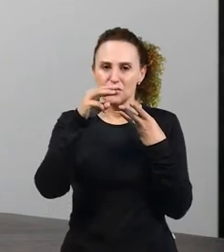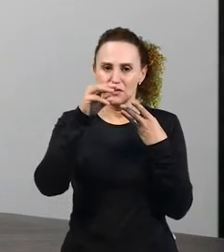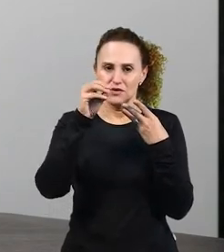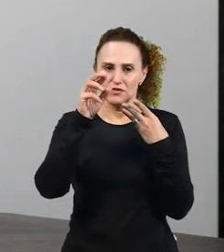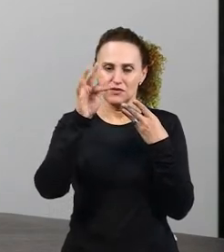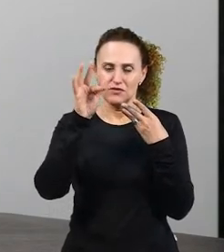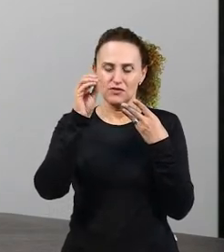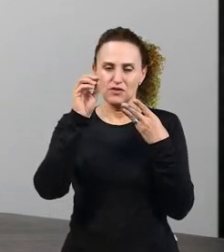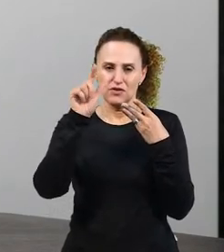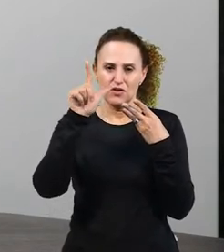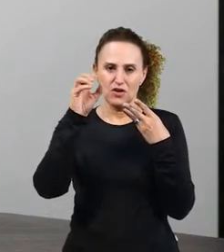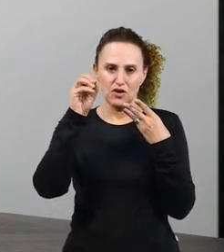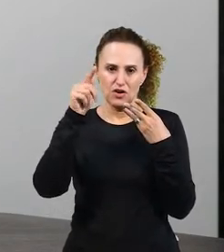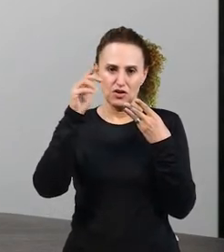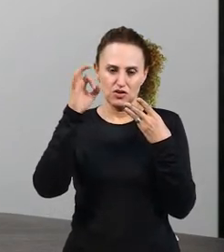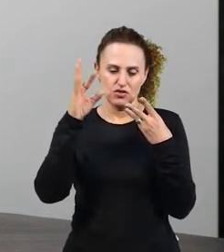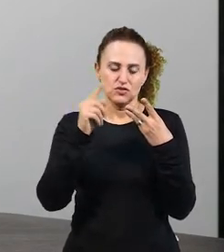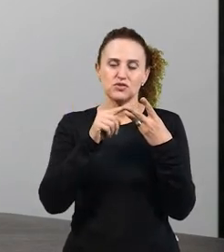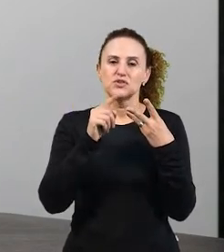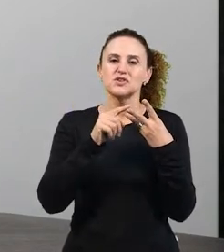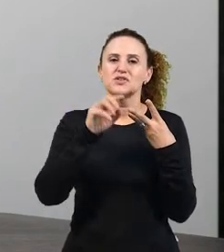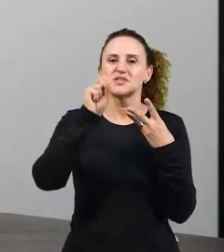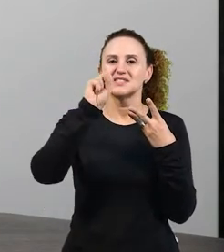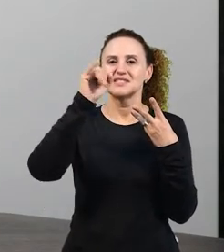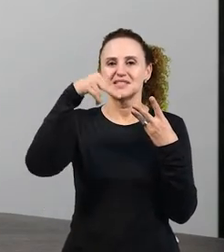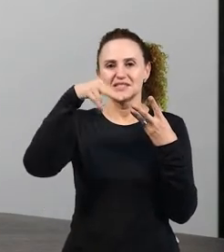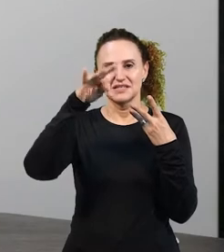semântico. Tá? Então,